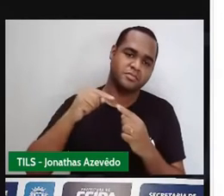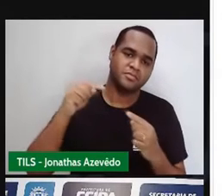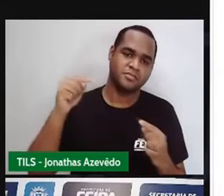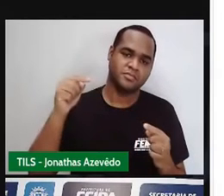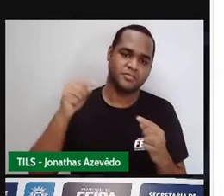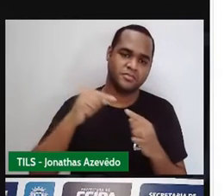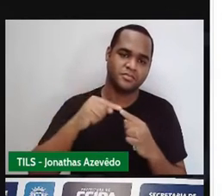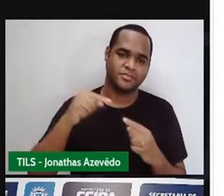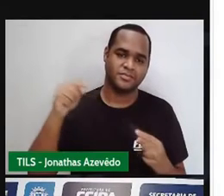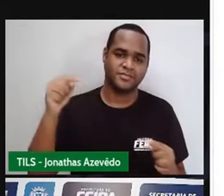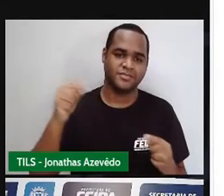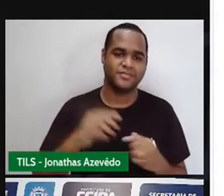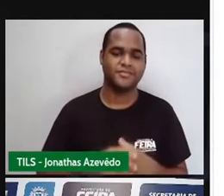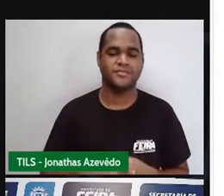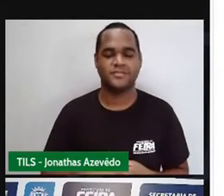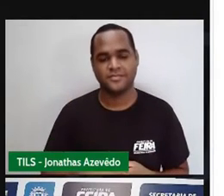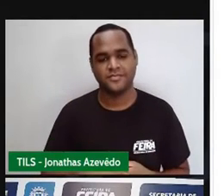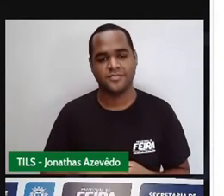essa.